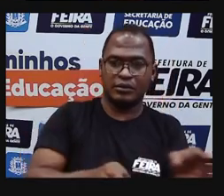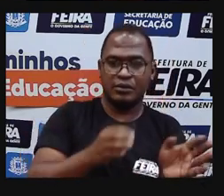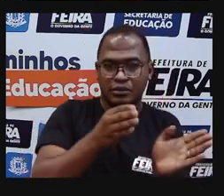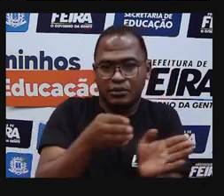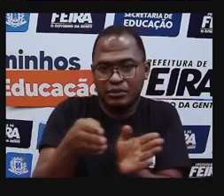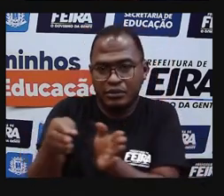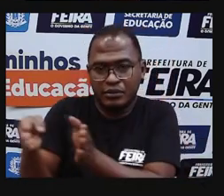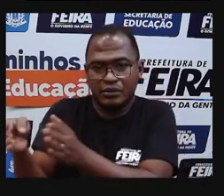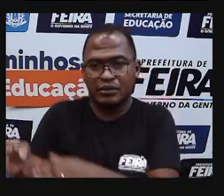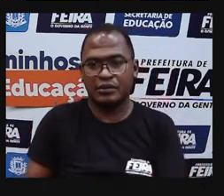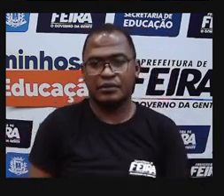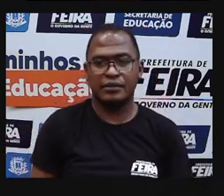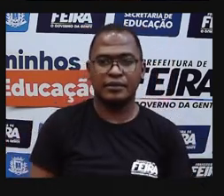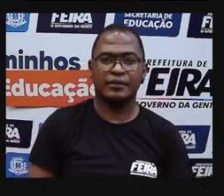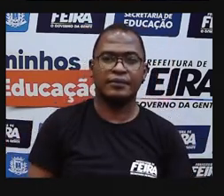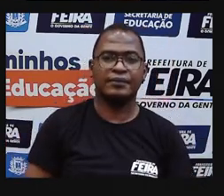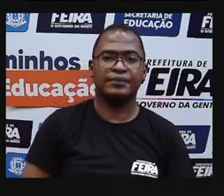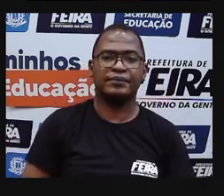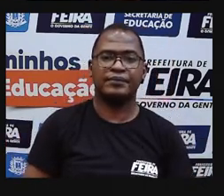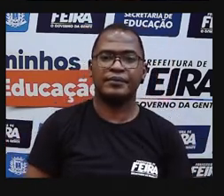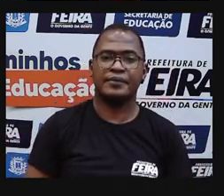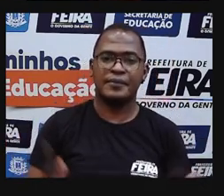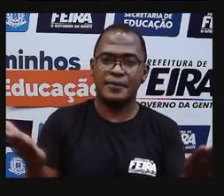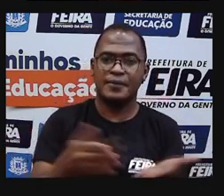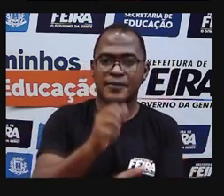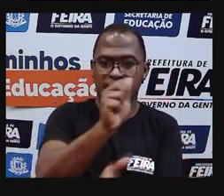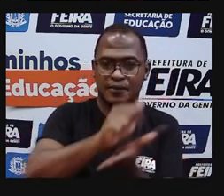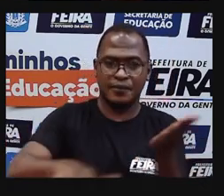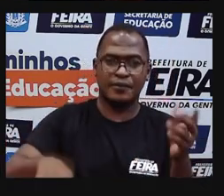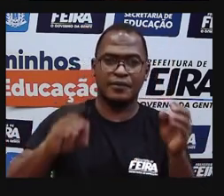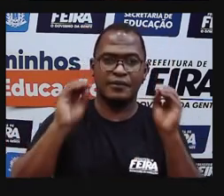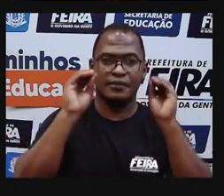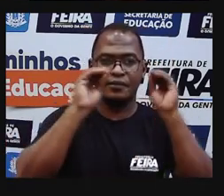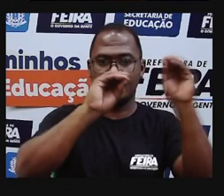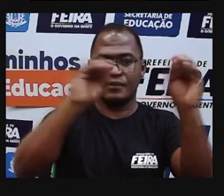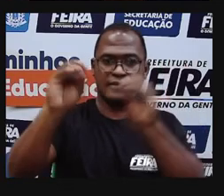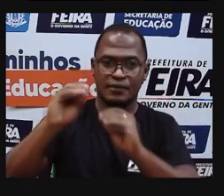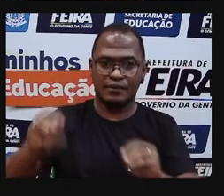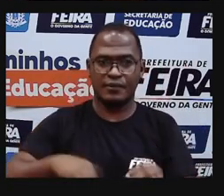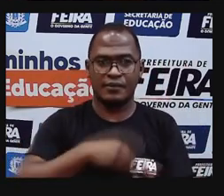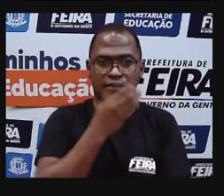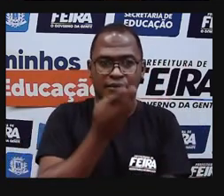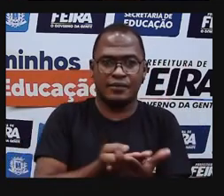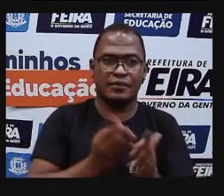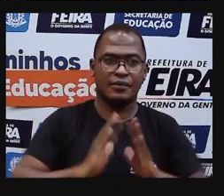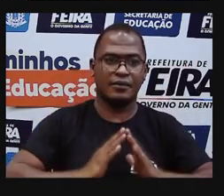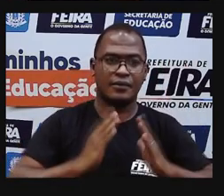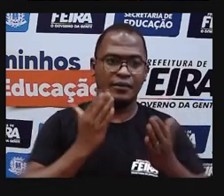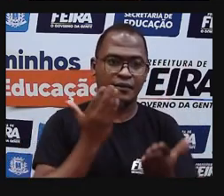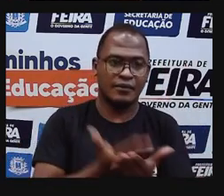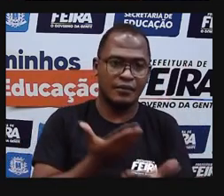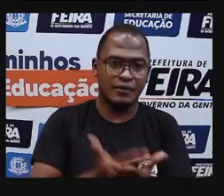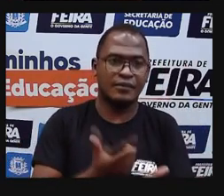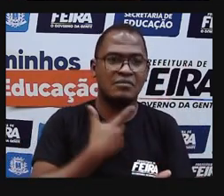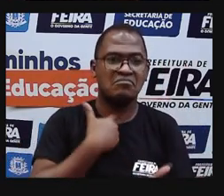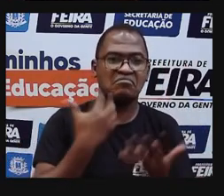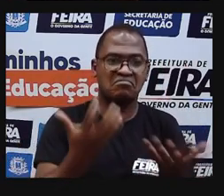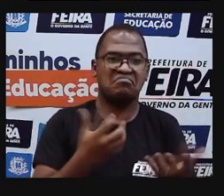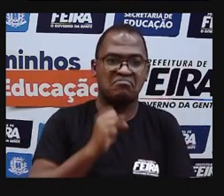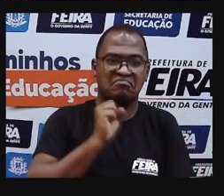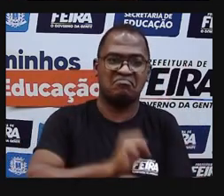Então, gente, essas atividades estão disponíveis para vocês na escola. Eu espero que essa aula tenha